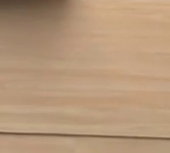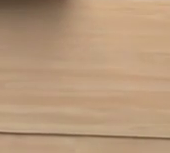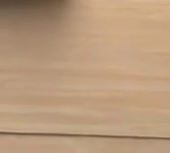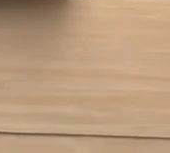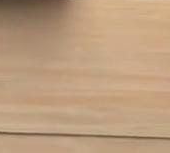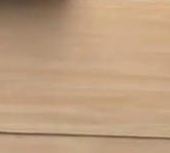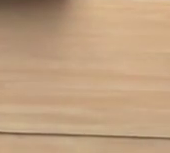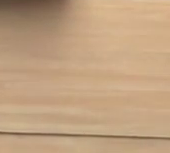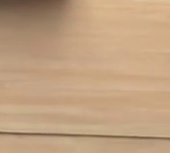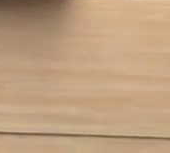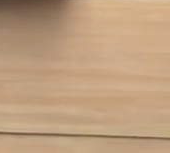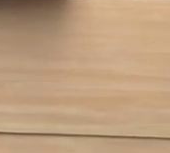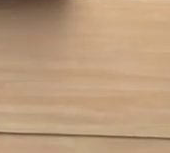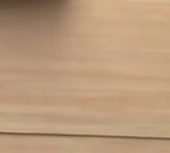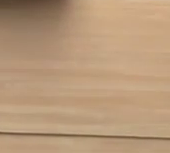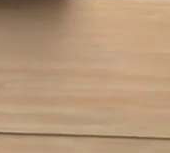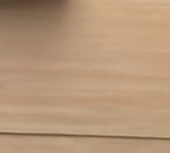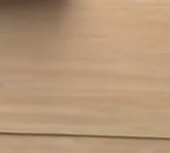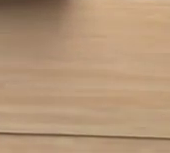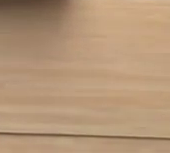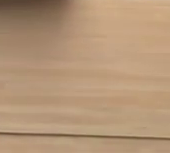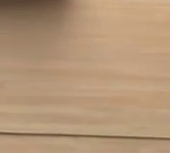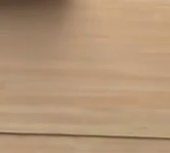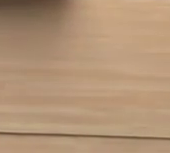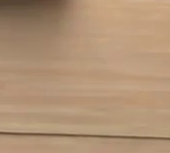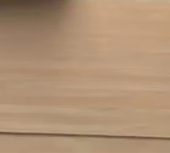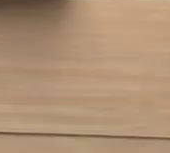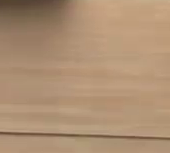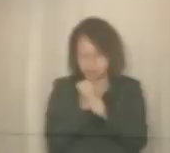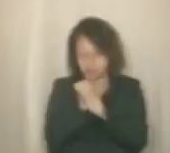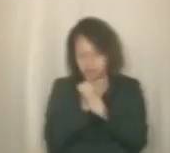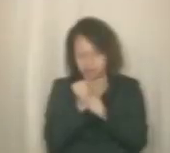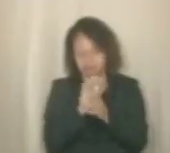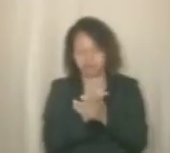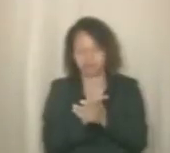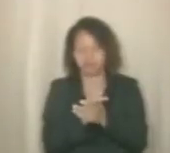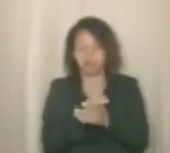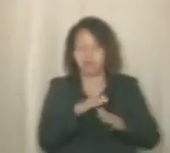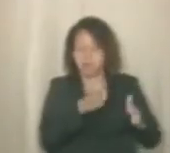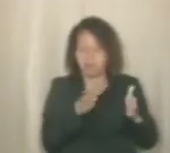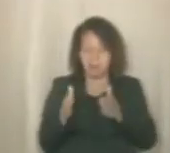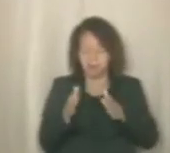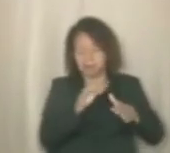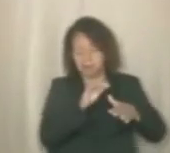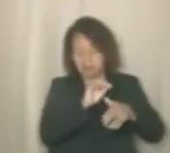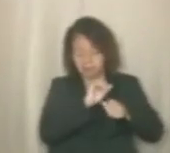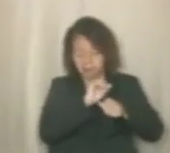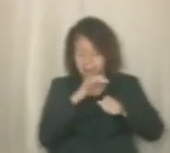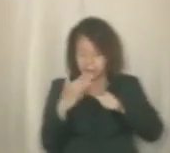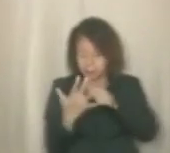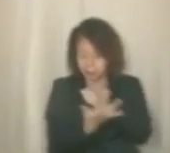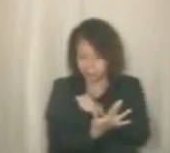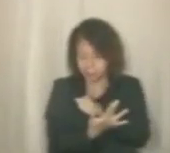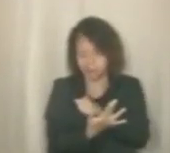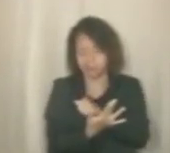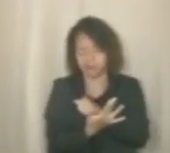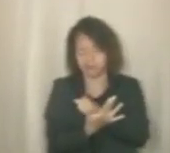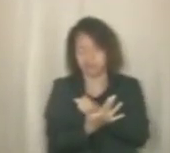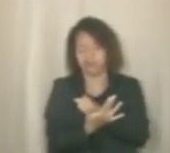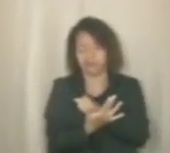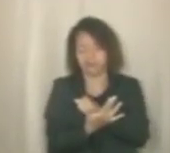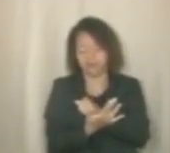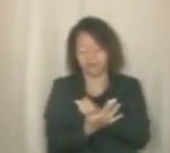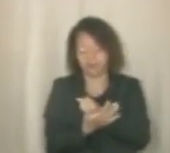volta da meia tarifa de ônibus aos domingos. Durante a pandemia, de forma acertada,